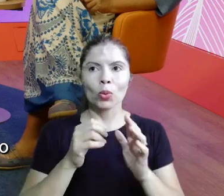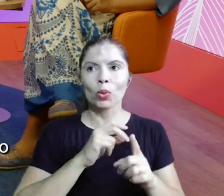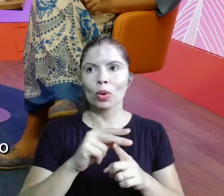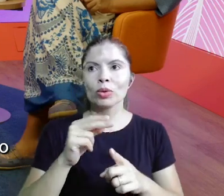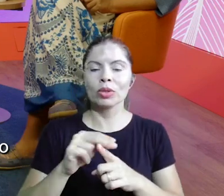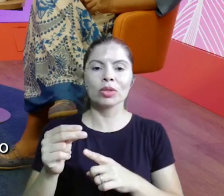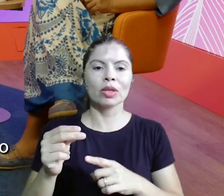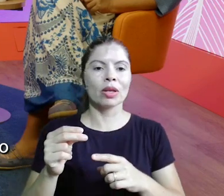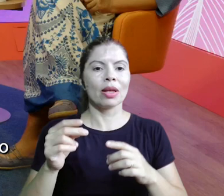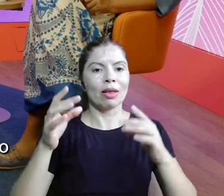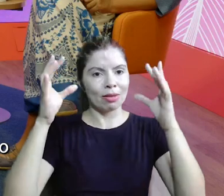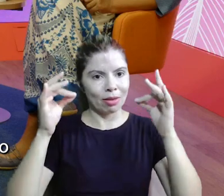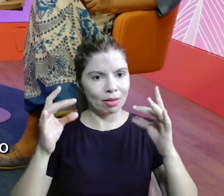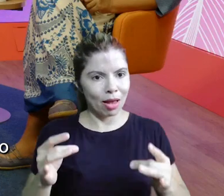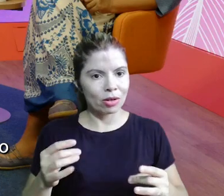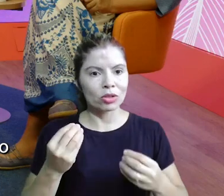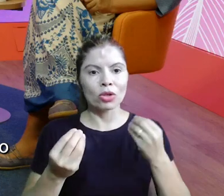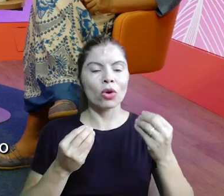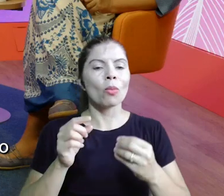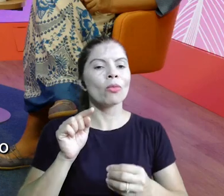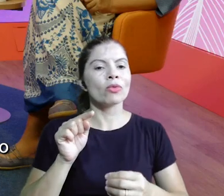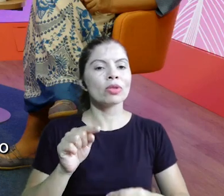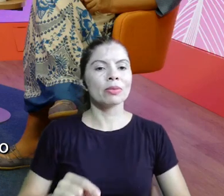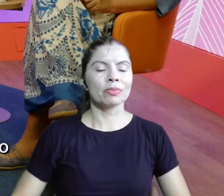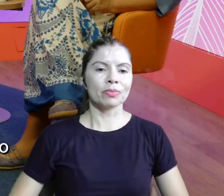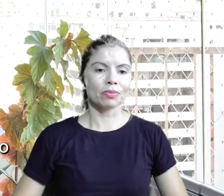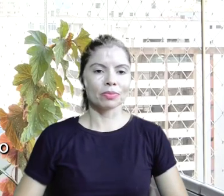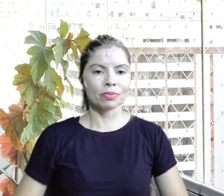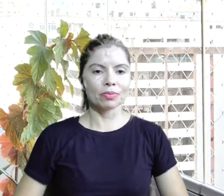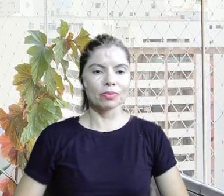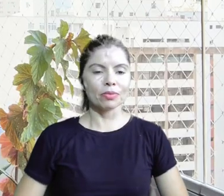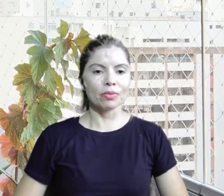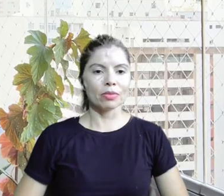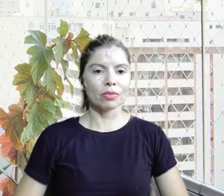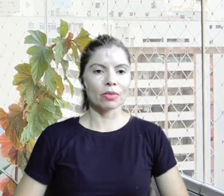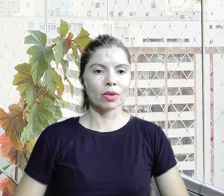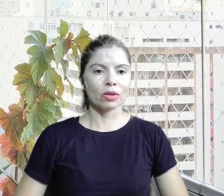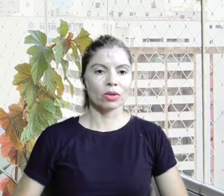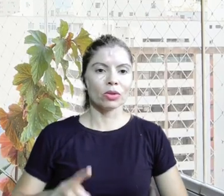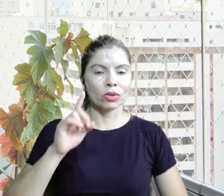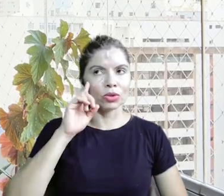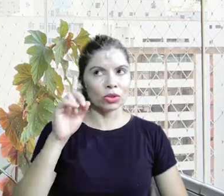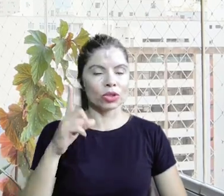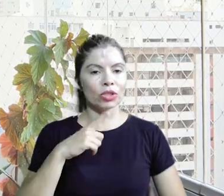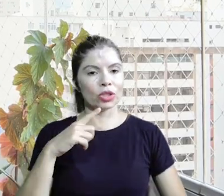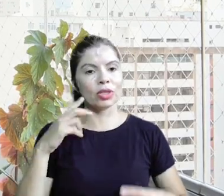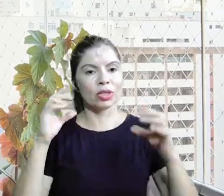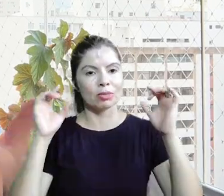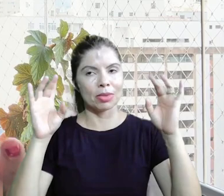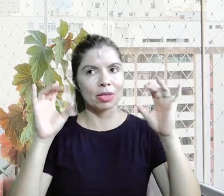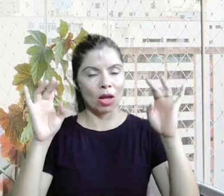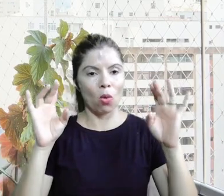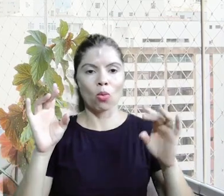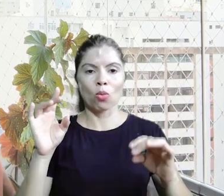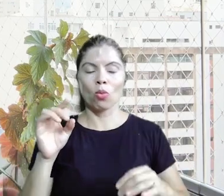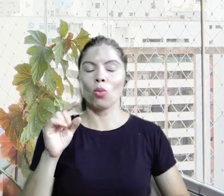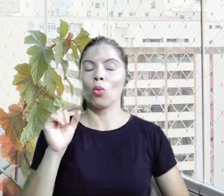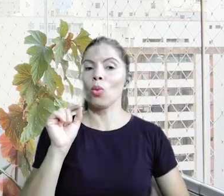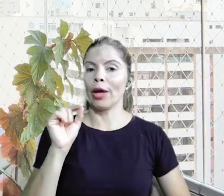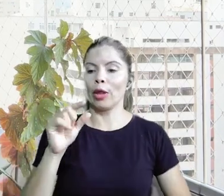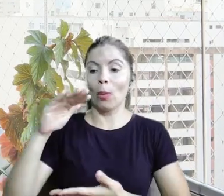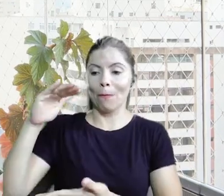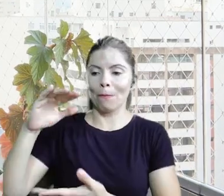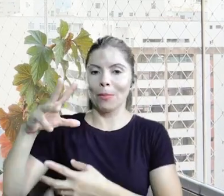conquista. Então, conta para a gente um pouquinho aí em detalhes como foi para você. Gente, aquele dia tinha uma coisa muito especial no